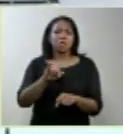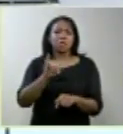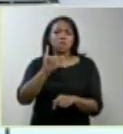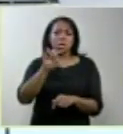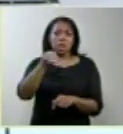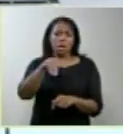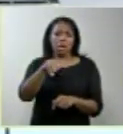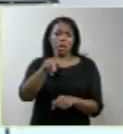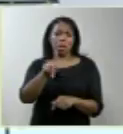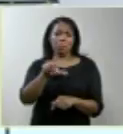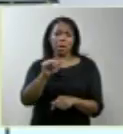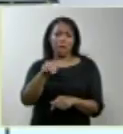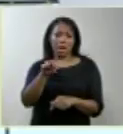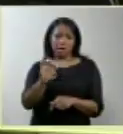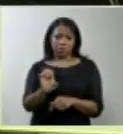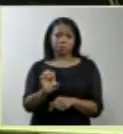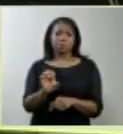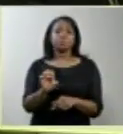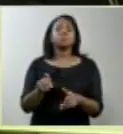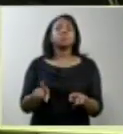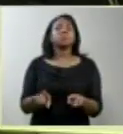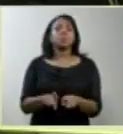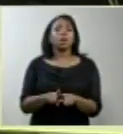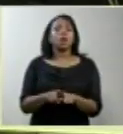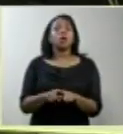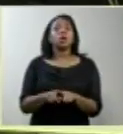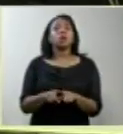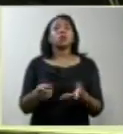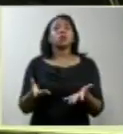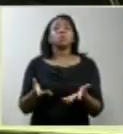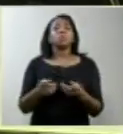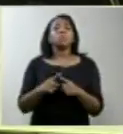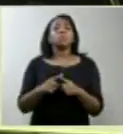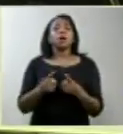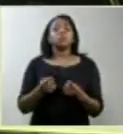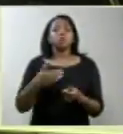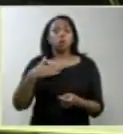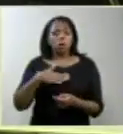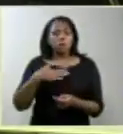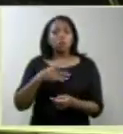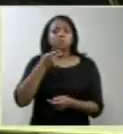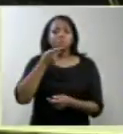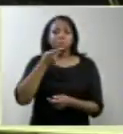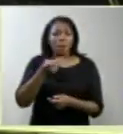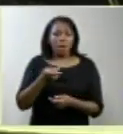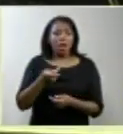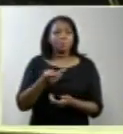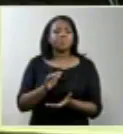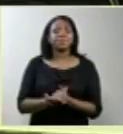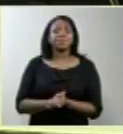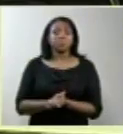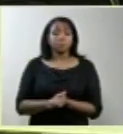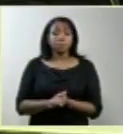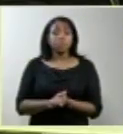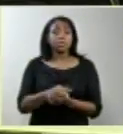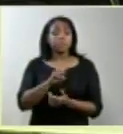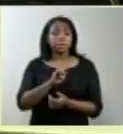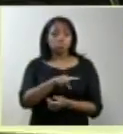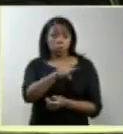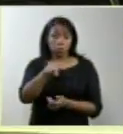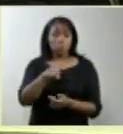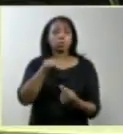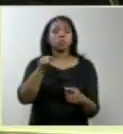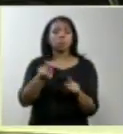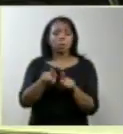levada adiante. E gostaria, por fim, ministro relator, que o professor Pinotti dissesse, se concorda,